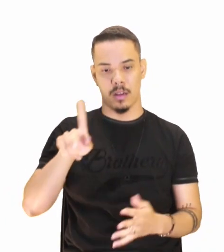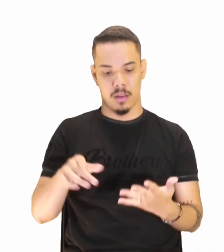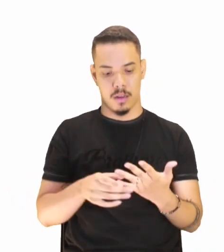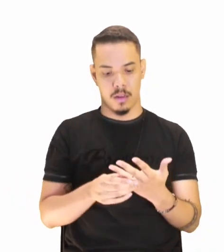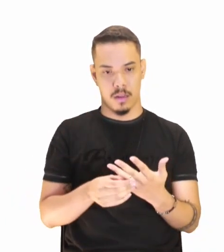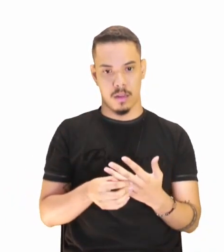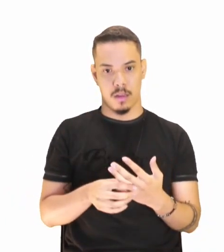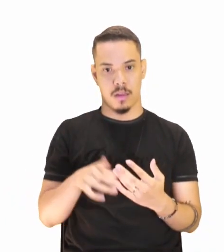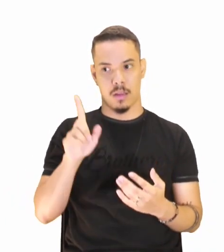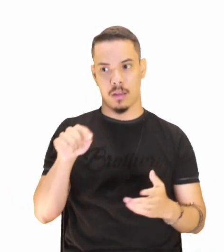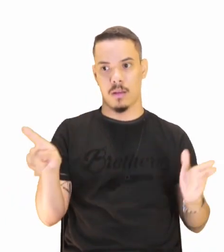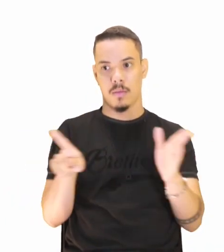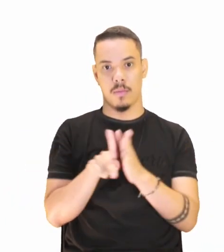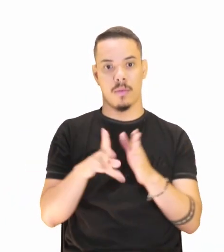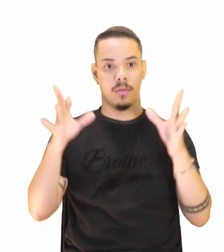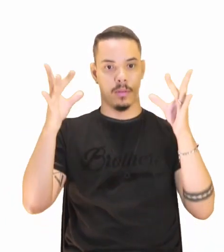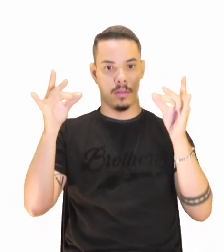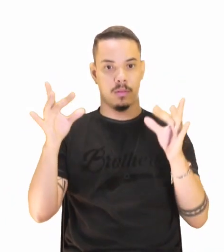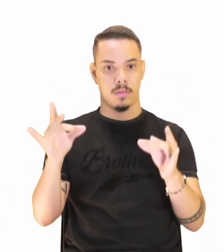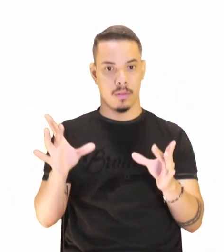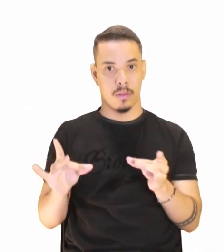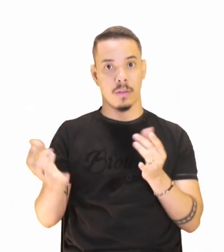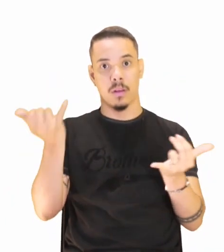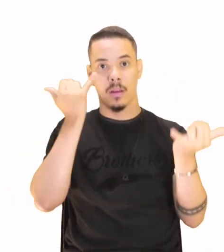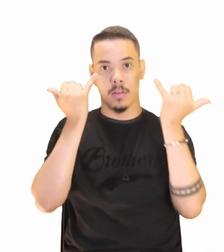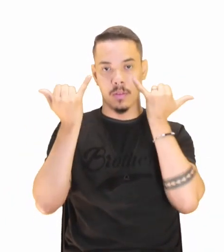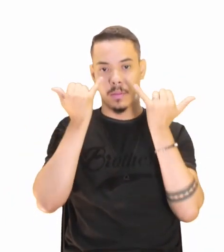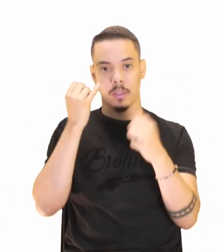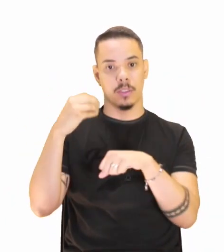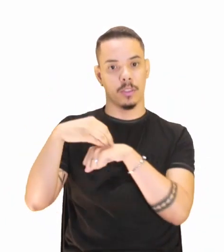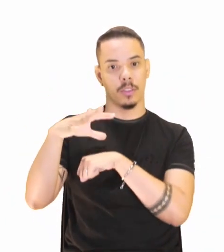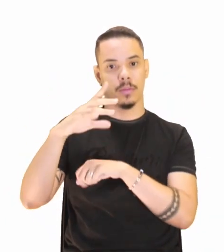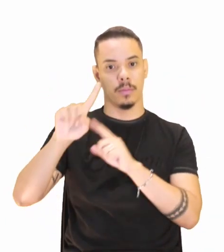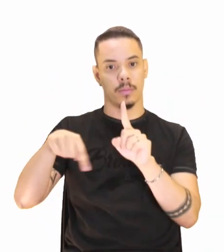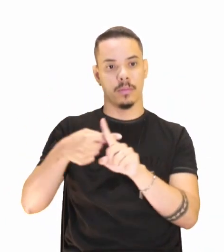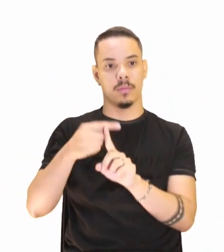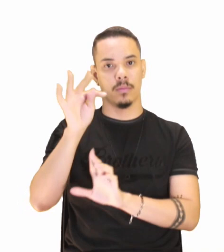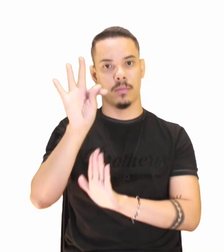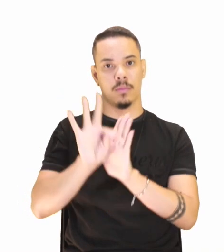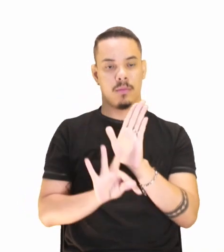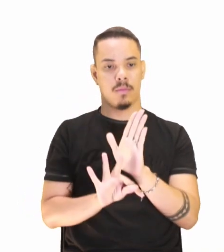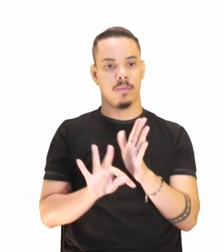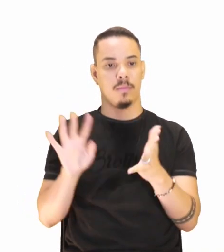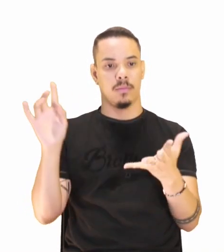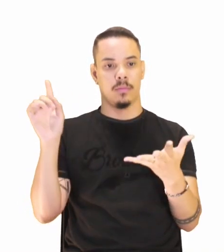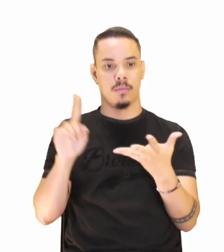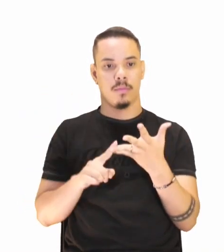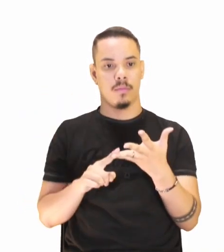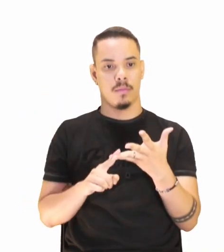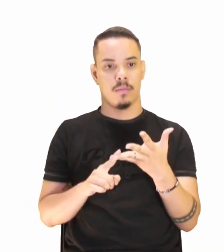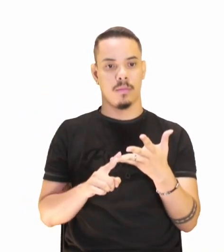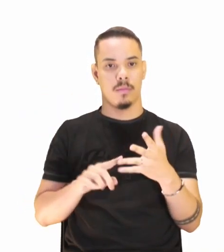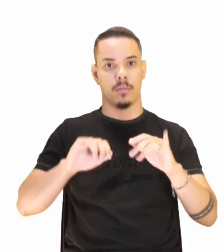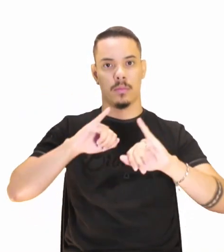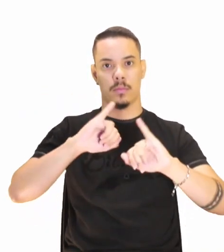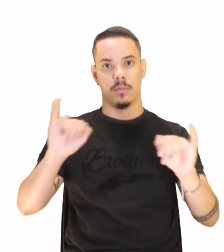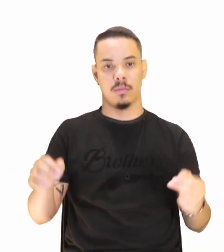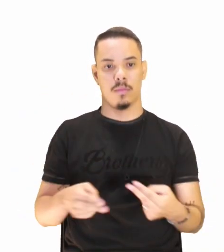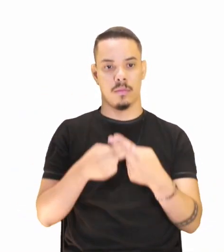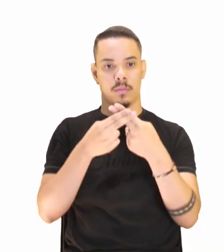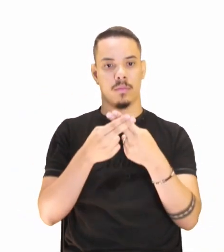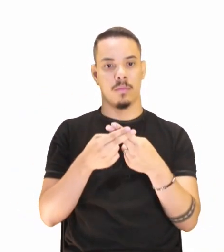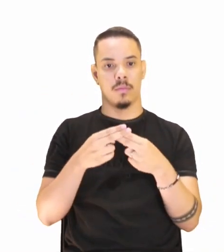descrições informativas e textos religiosos. D. Os jesuítas